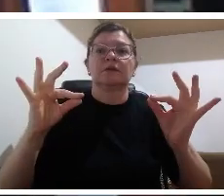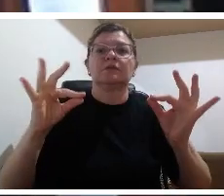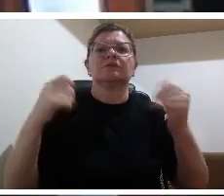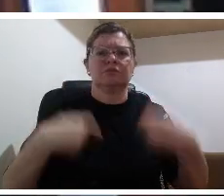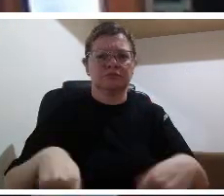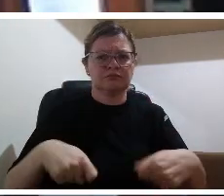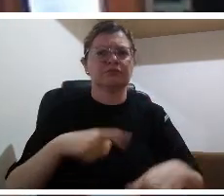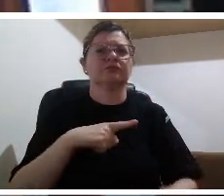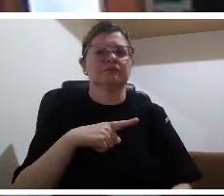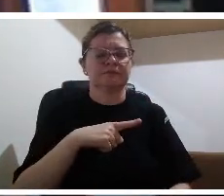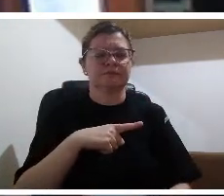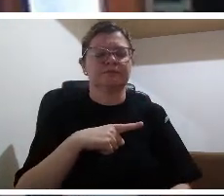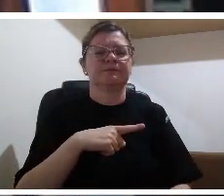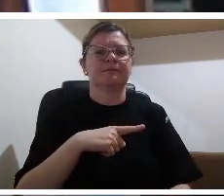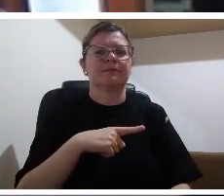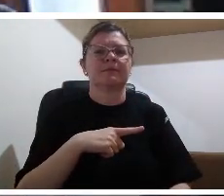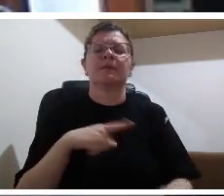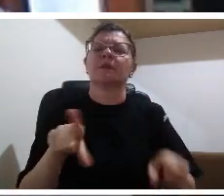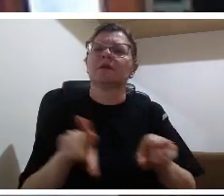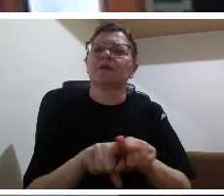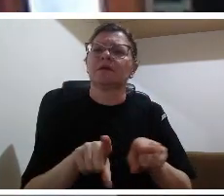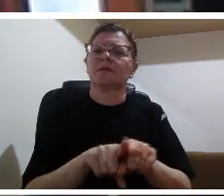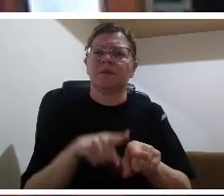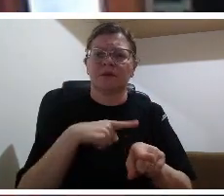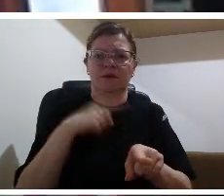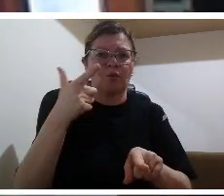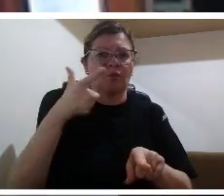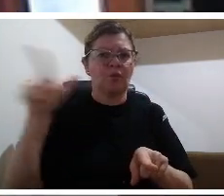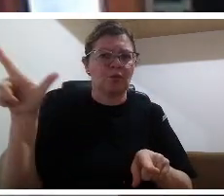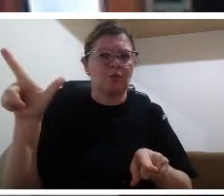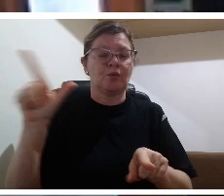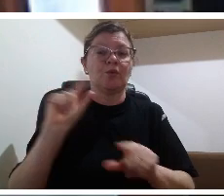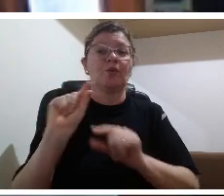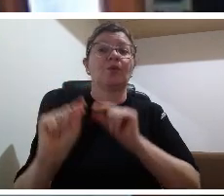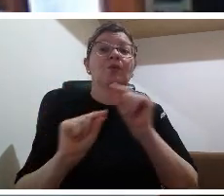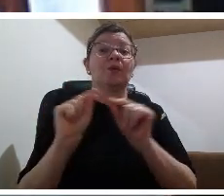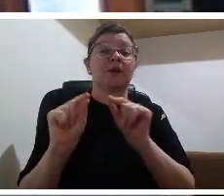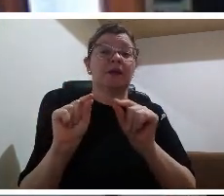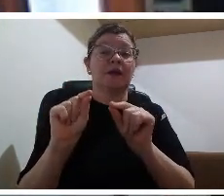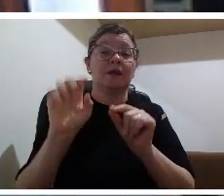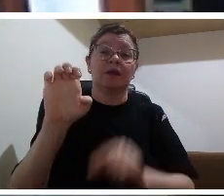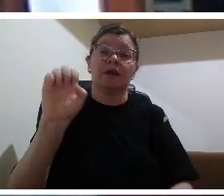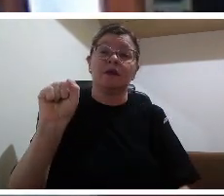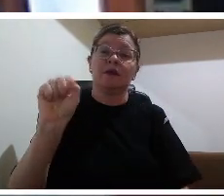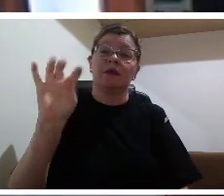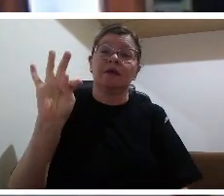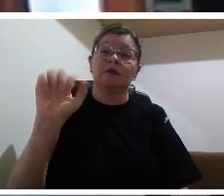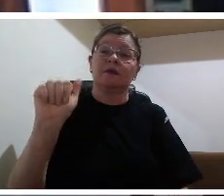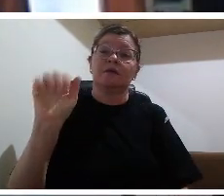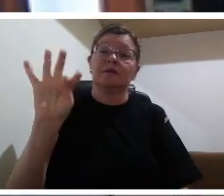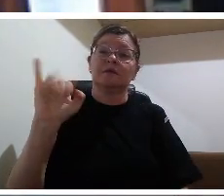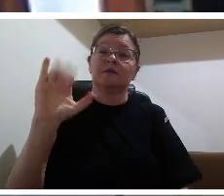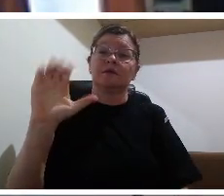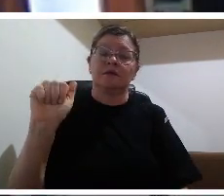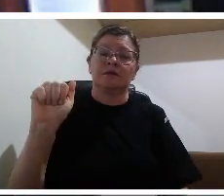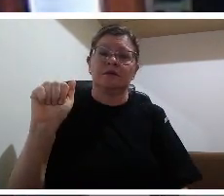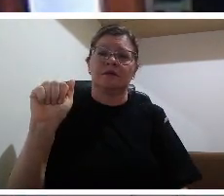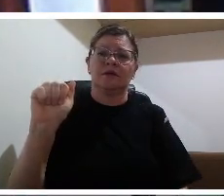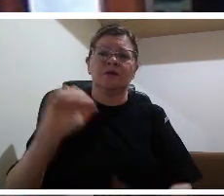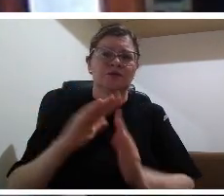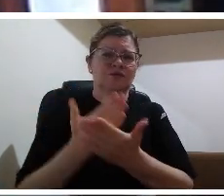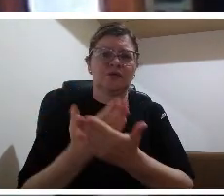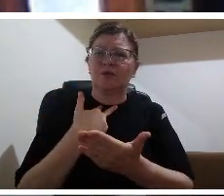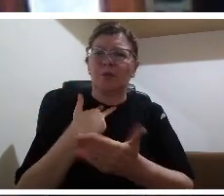não pode mudar todo dia você não muda o regulamento você não muda a estrutura toda da sala de aula da estrutura da secretaria da